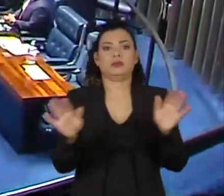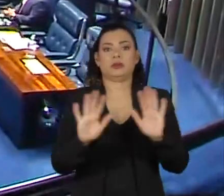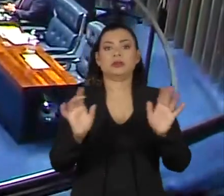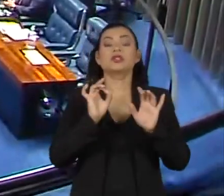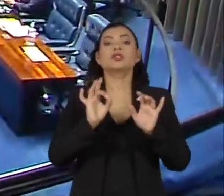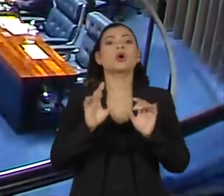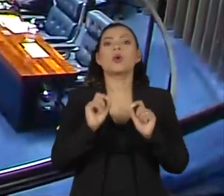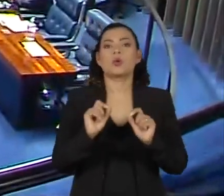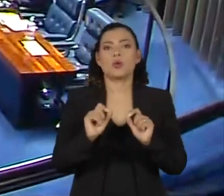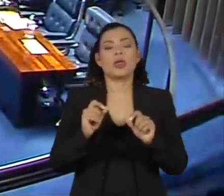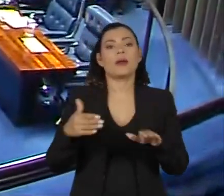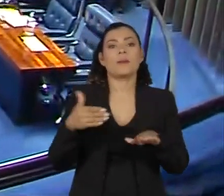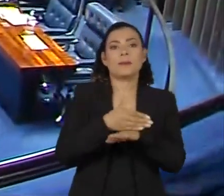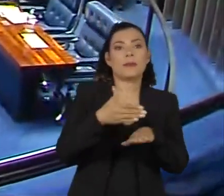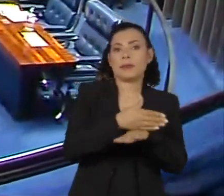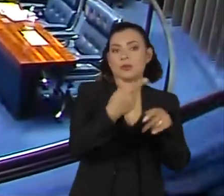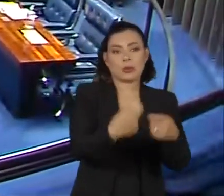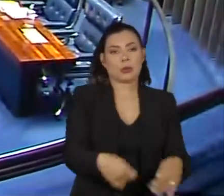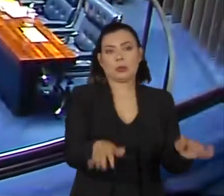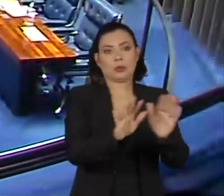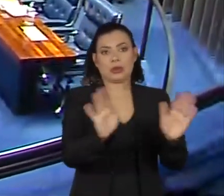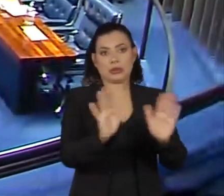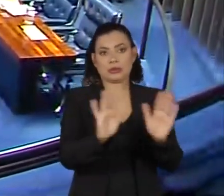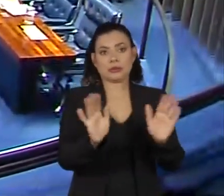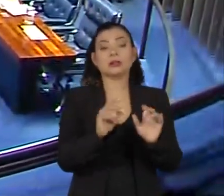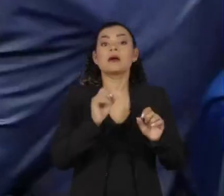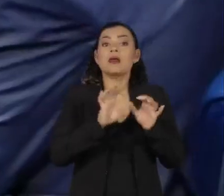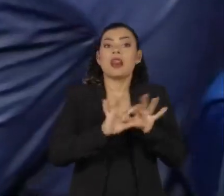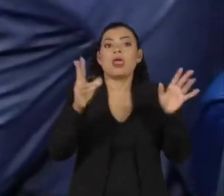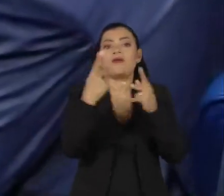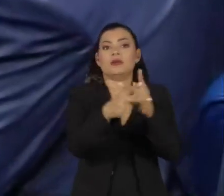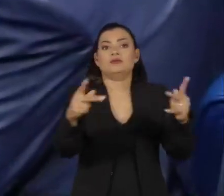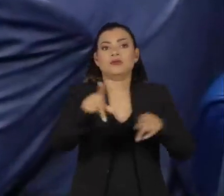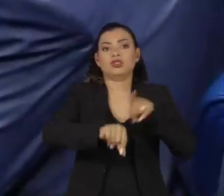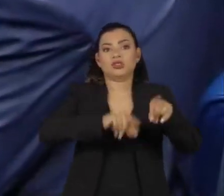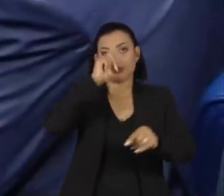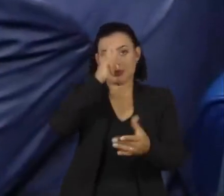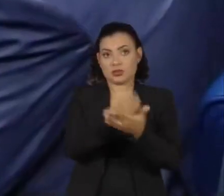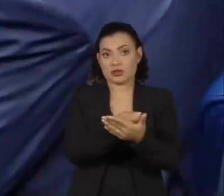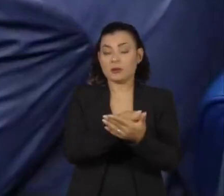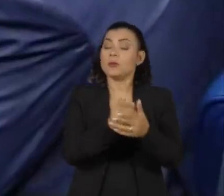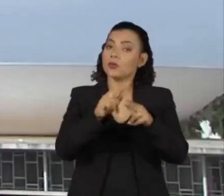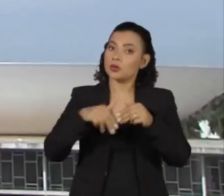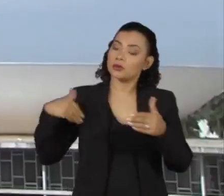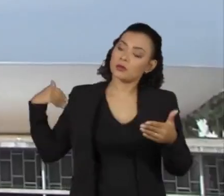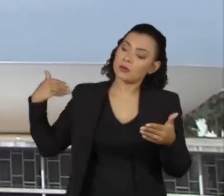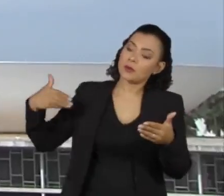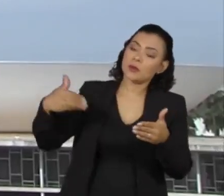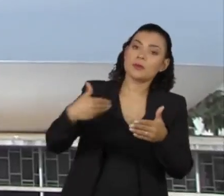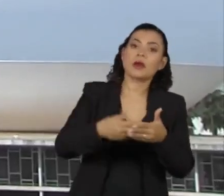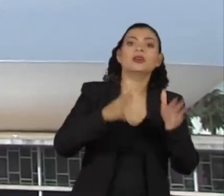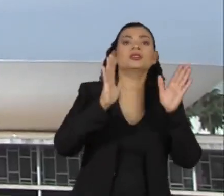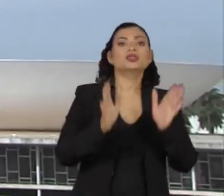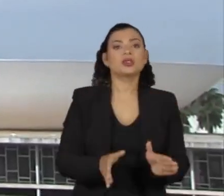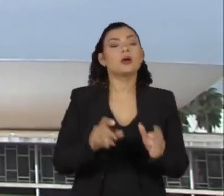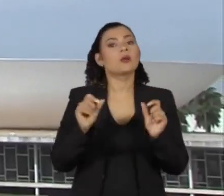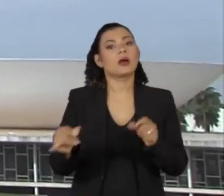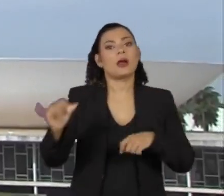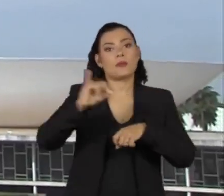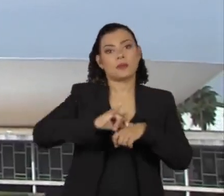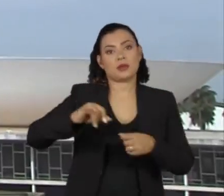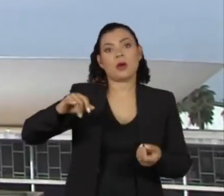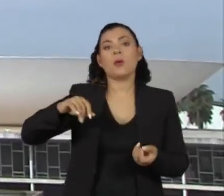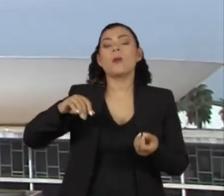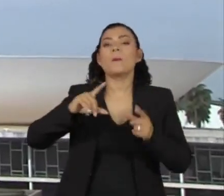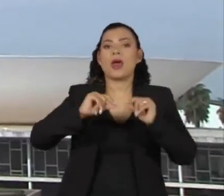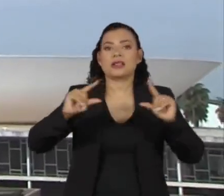seja, quando a presença dos parlamentares é opcional. Isso repete uma prática que já era comum na capital federal